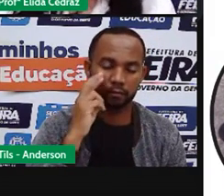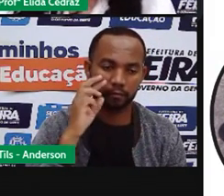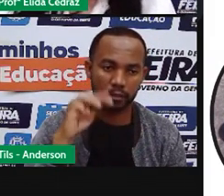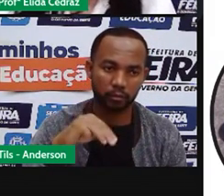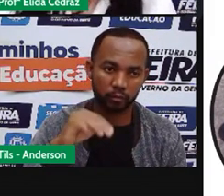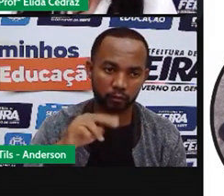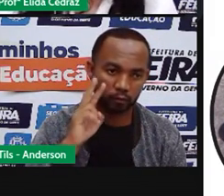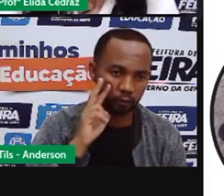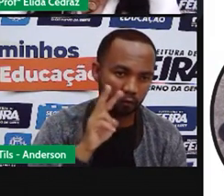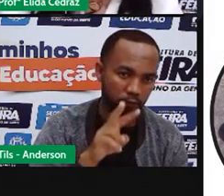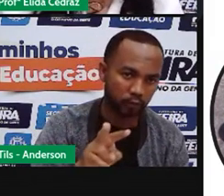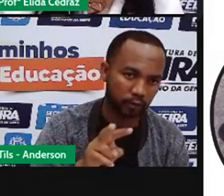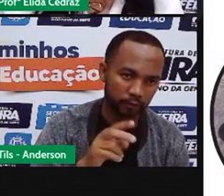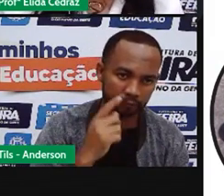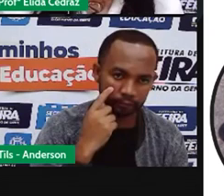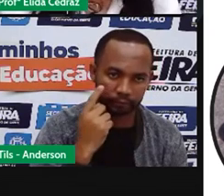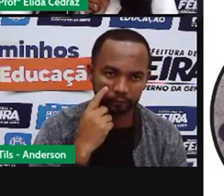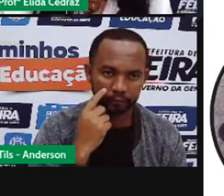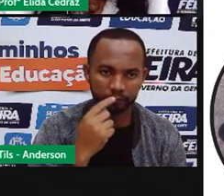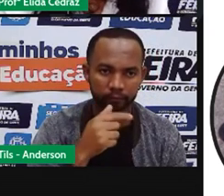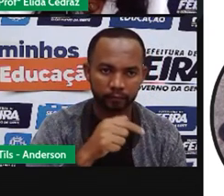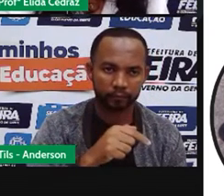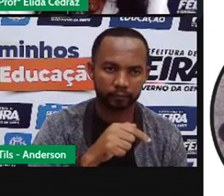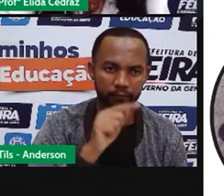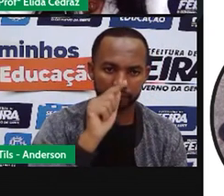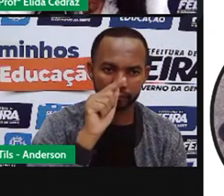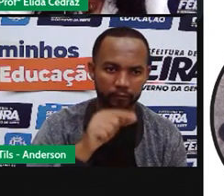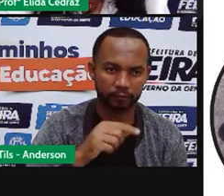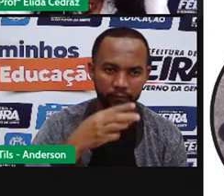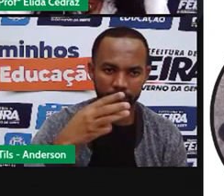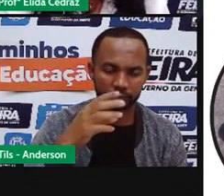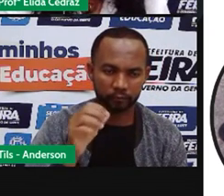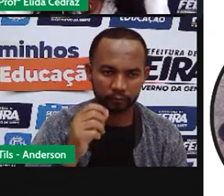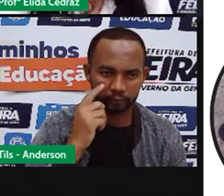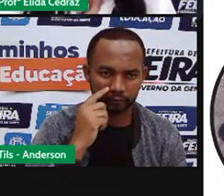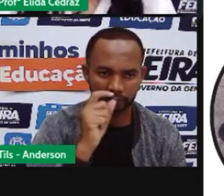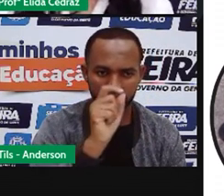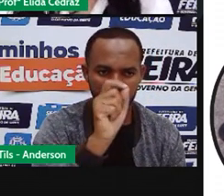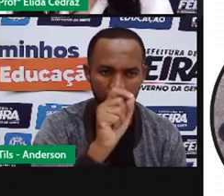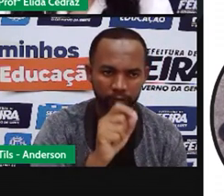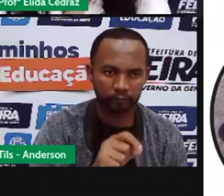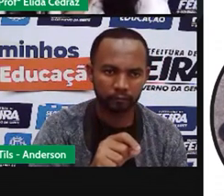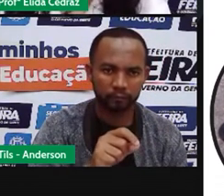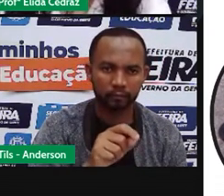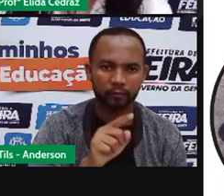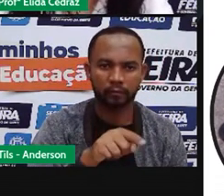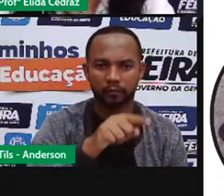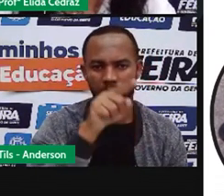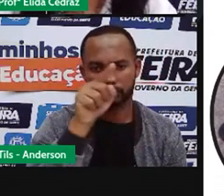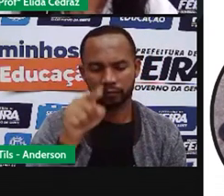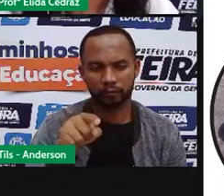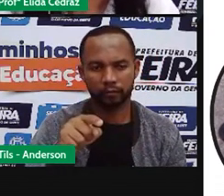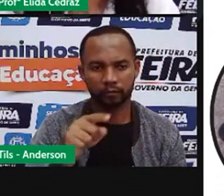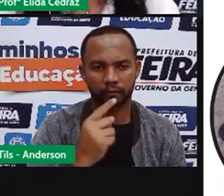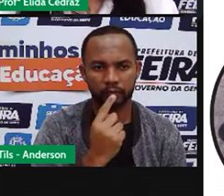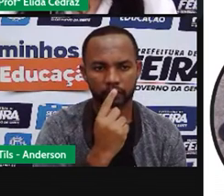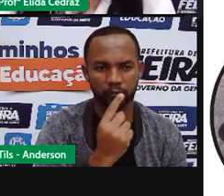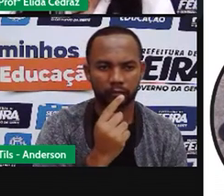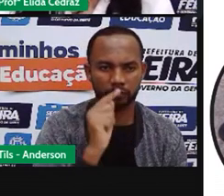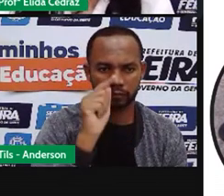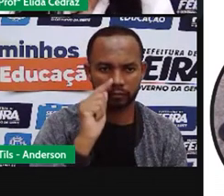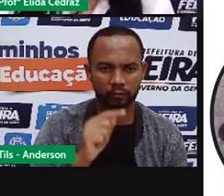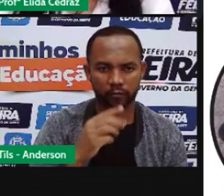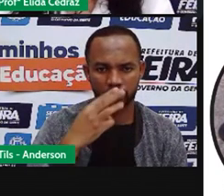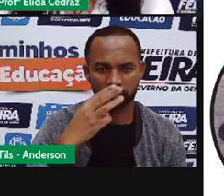Aí ele voltou observou às sete e trinta marcou lá com giz e voltou uma hora e meia